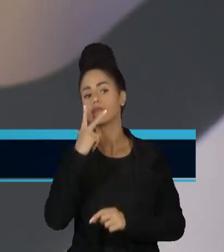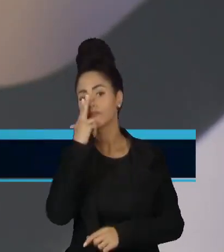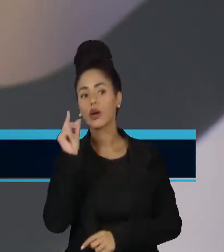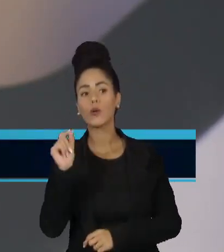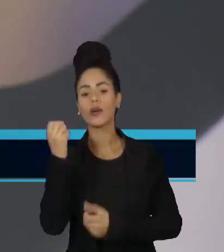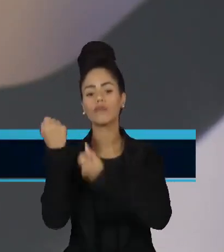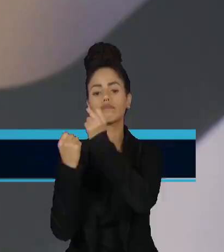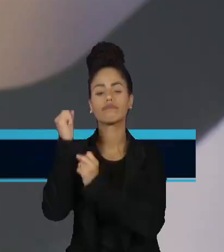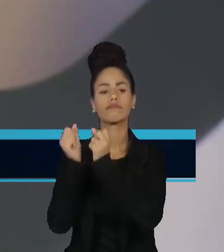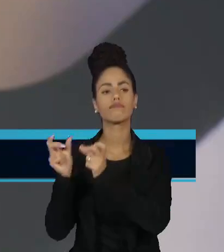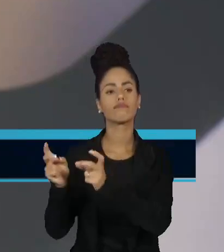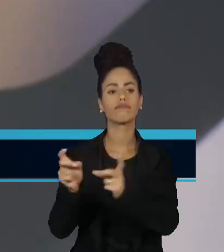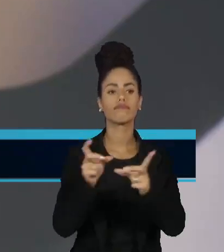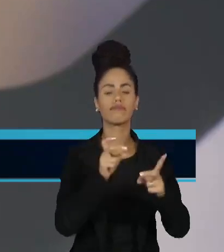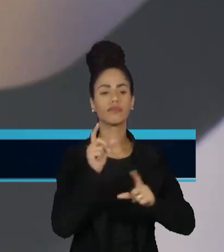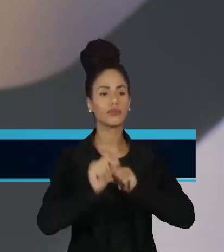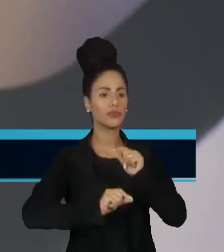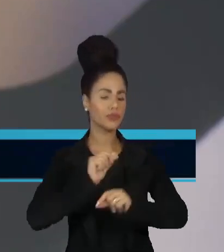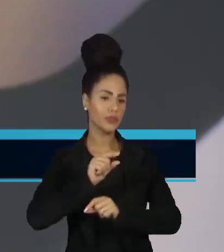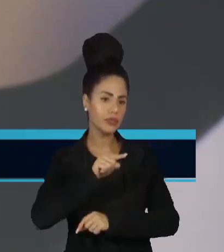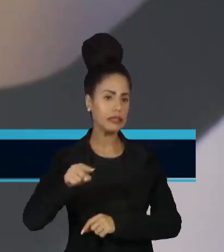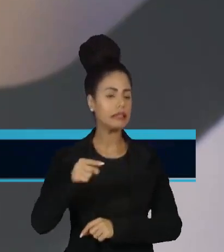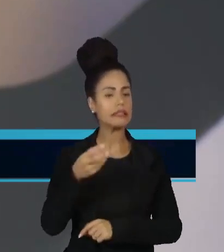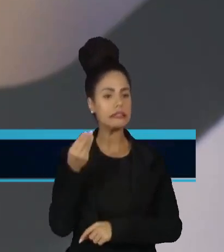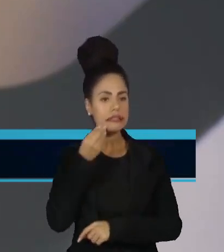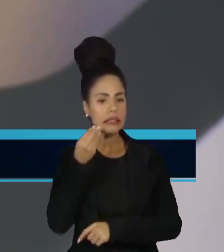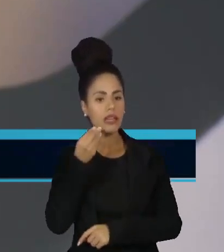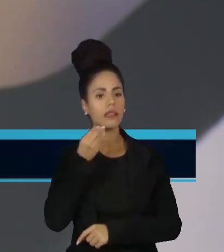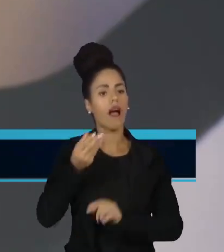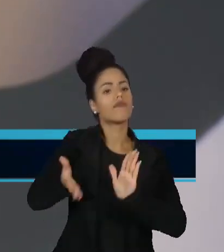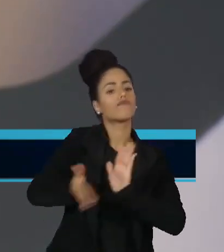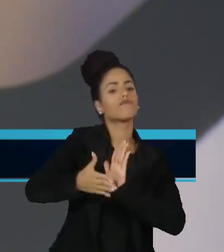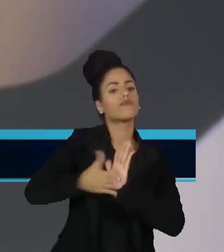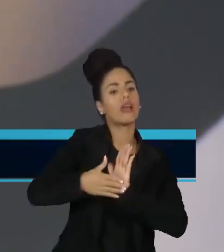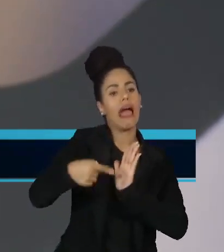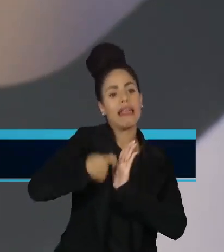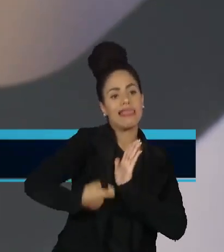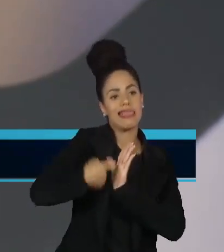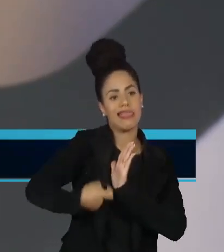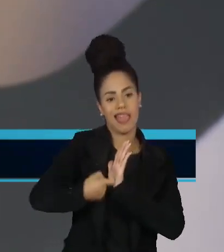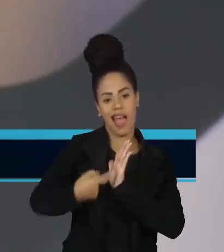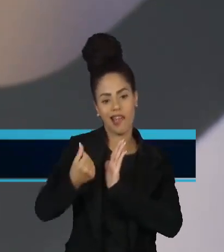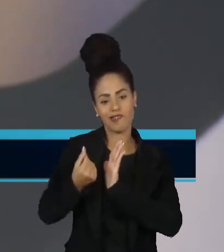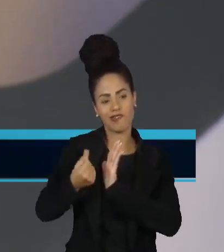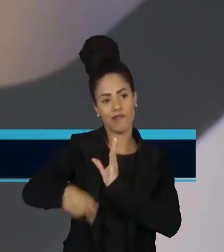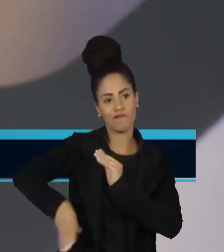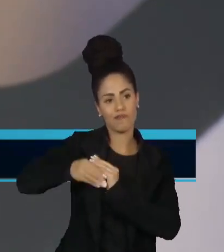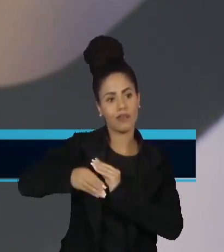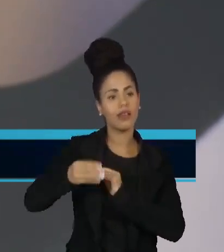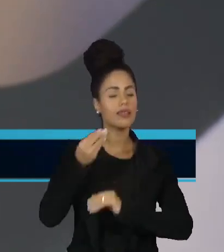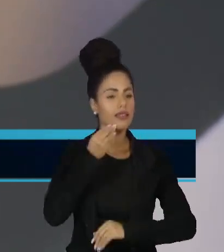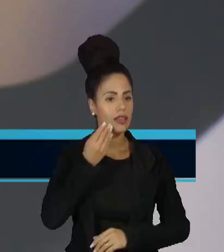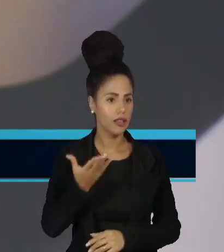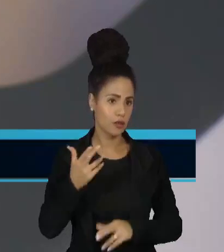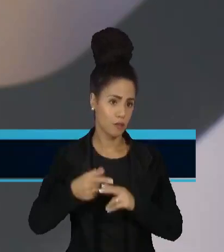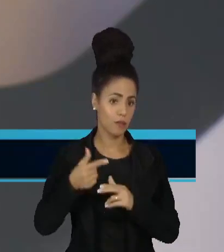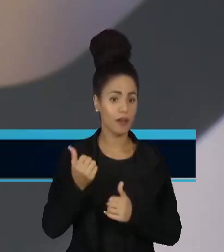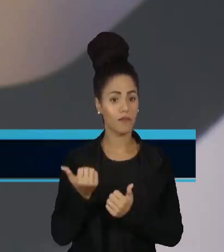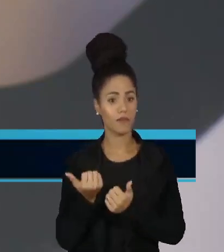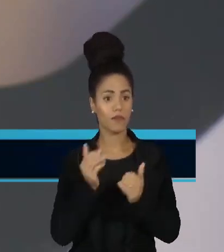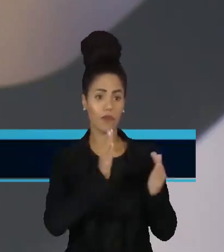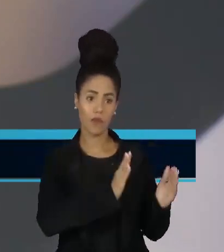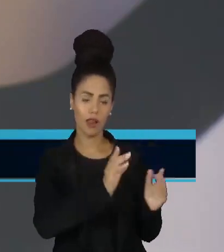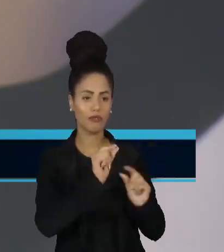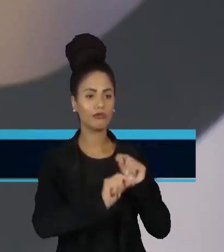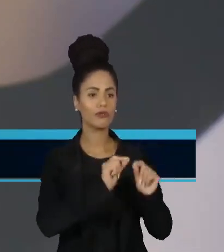pela indústria a promover essa taxação que não é muito popular. Tanto que do outro lado